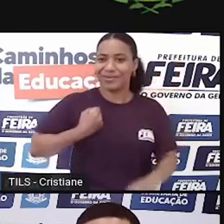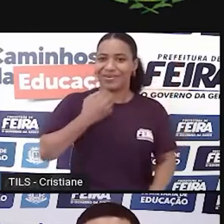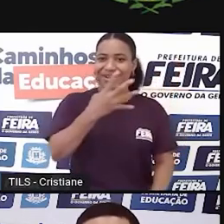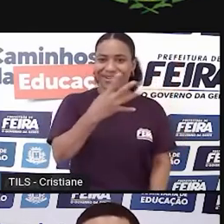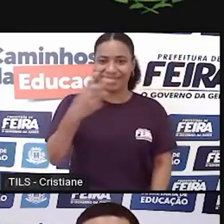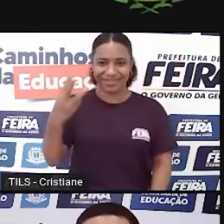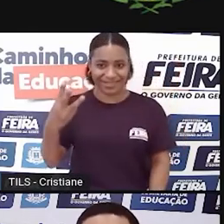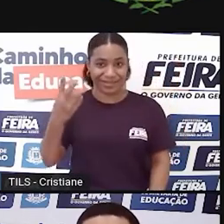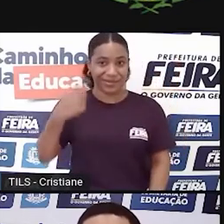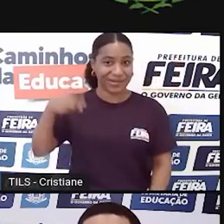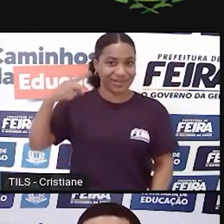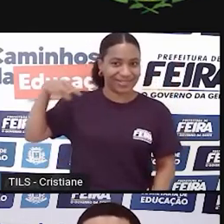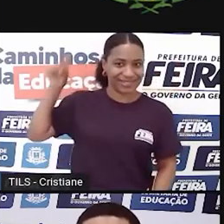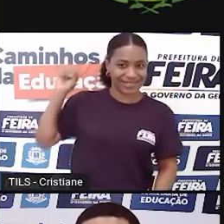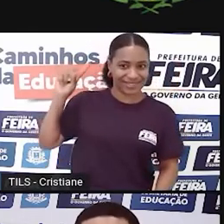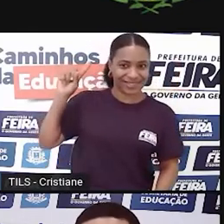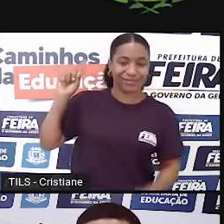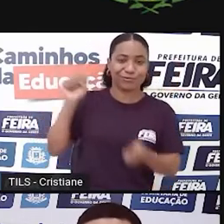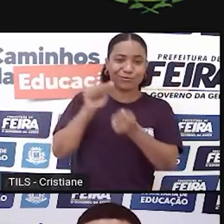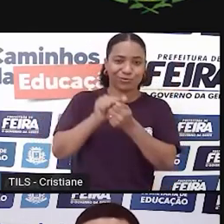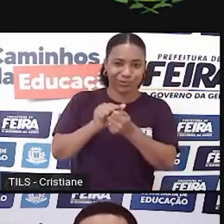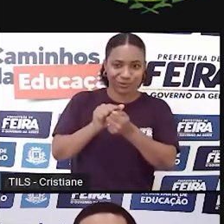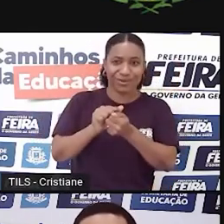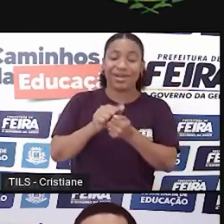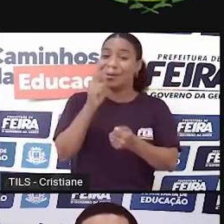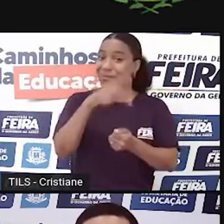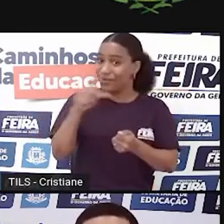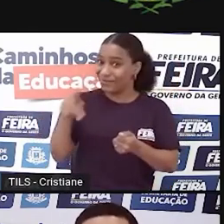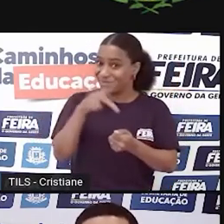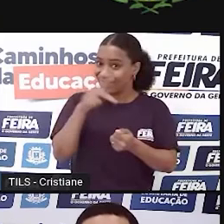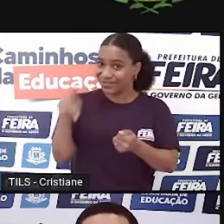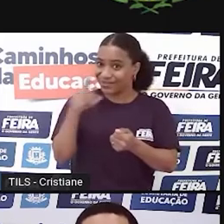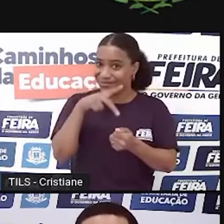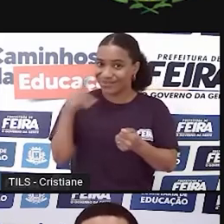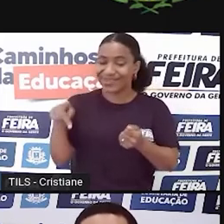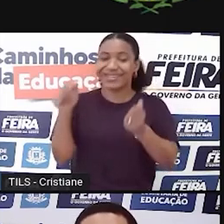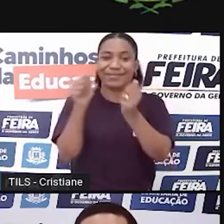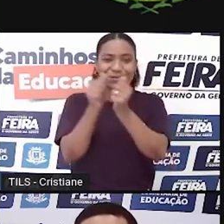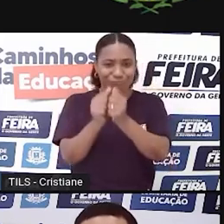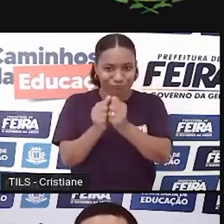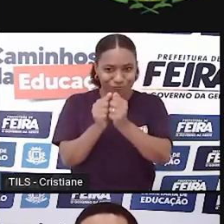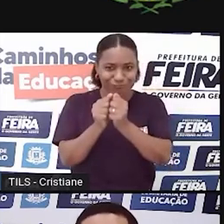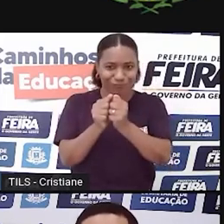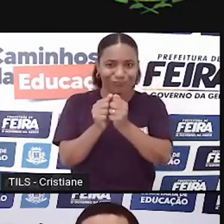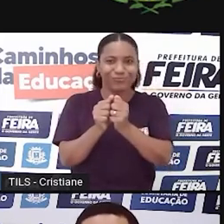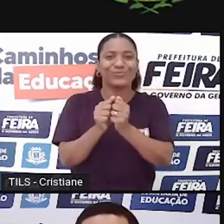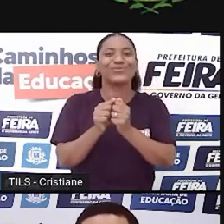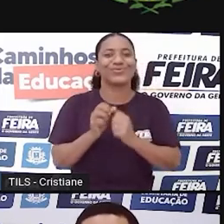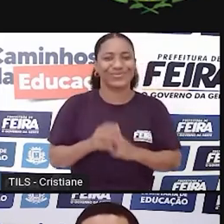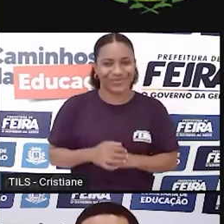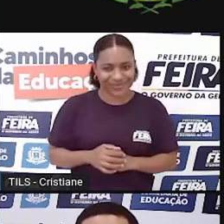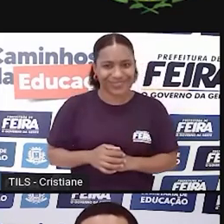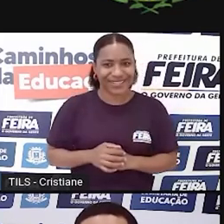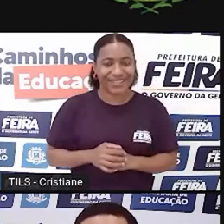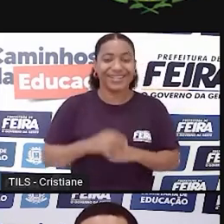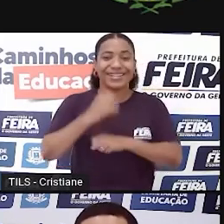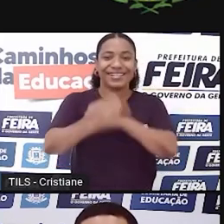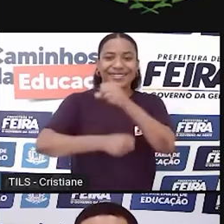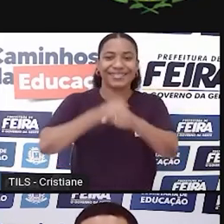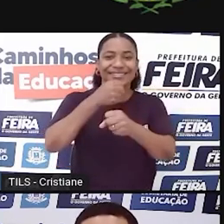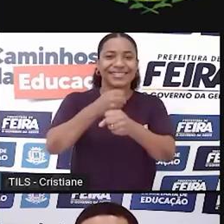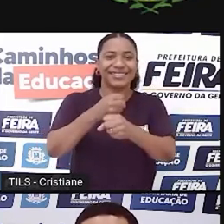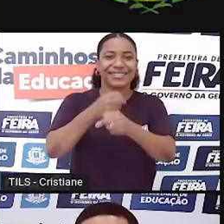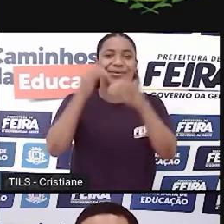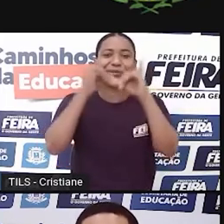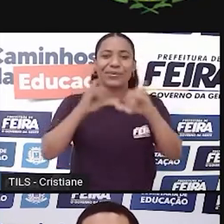foi poema. Eu e a professora Bete Bastos, ela também está nessa coletânea. Este ano, agora, a publicação é de